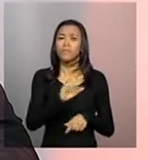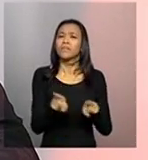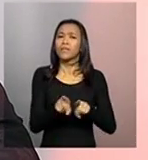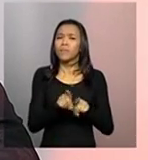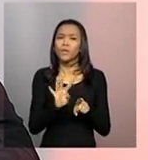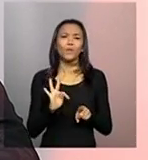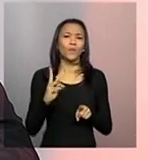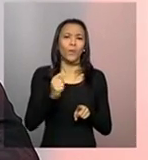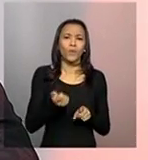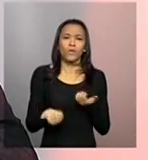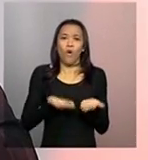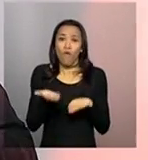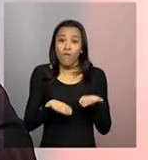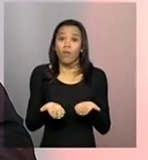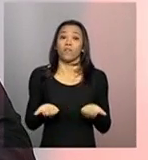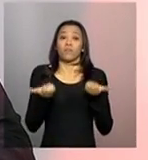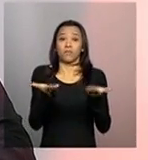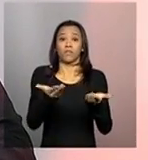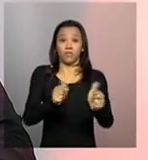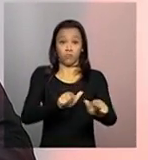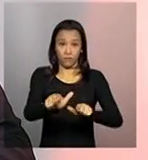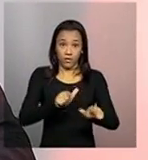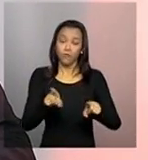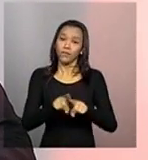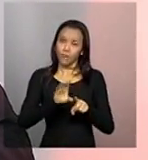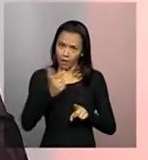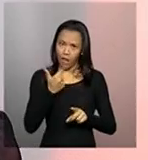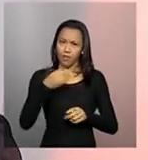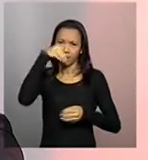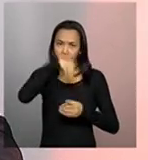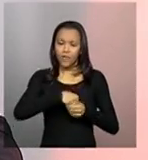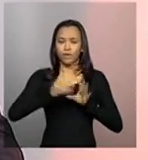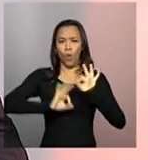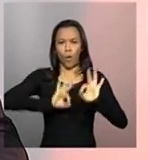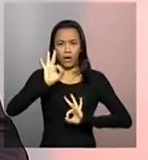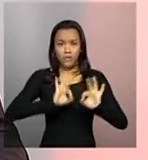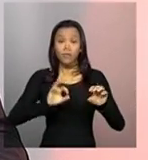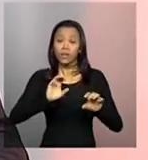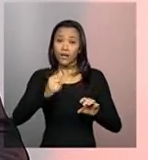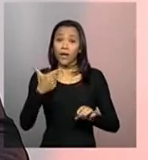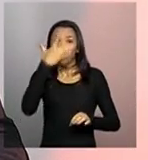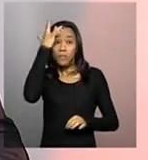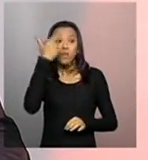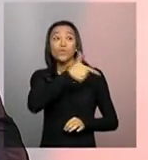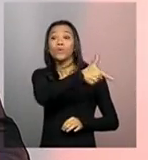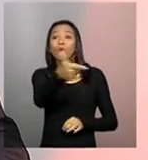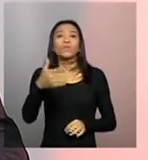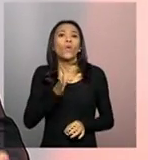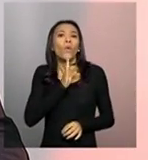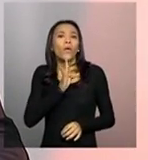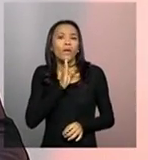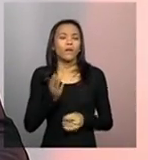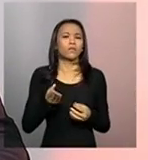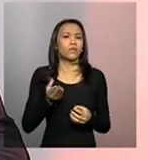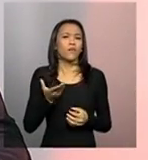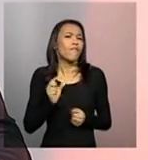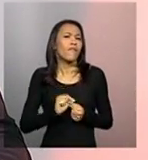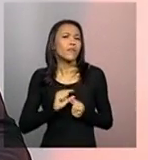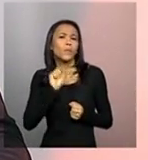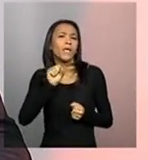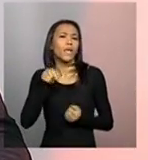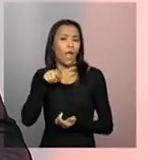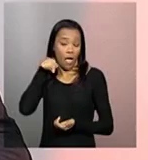que elas possuem, tanto para a organização da própria gestão, tanto para que os cidadãos possam conhecer onde estão e o que fazem essas